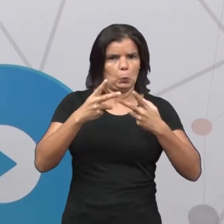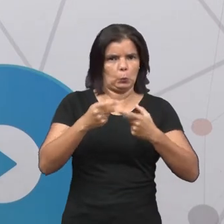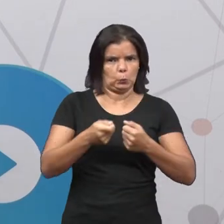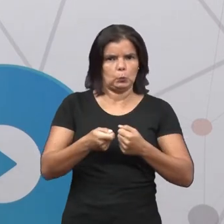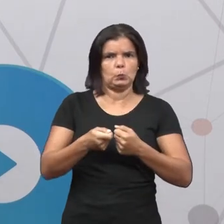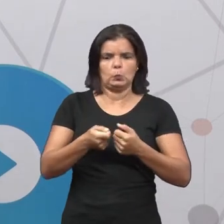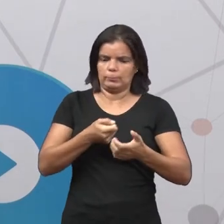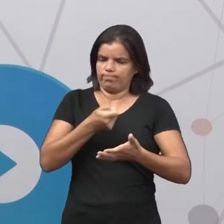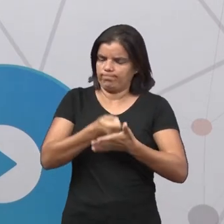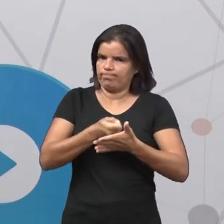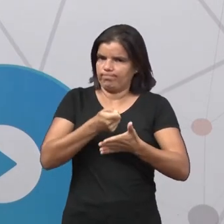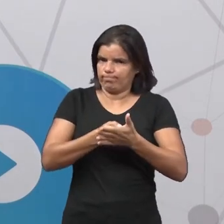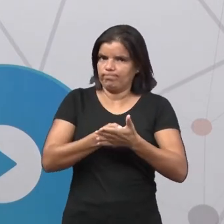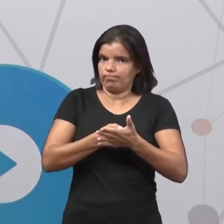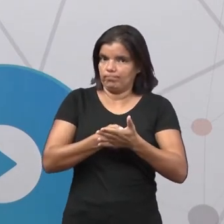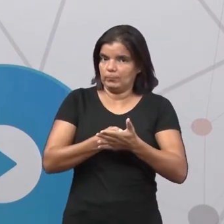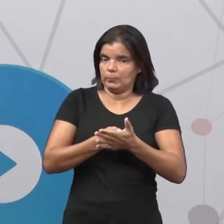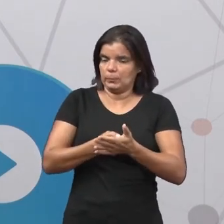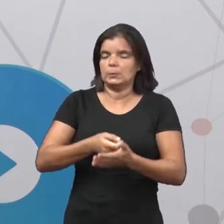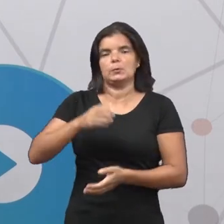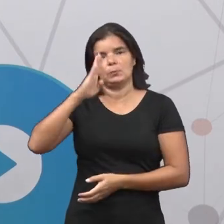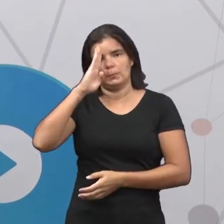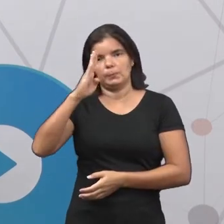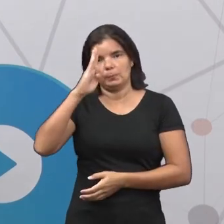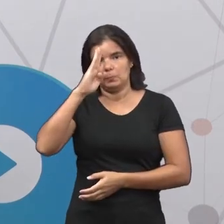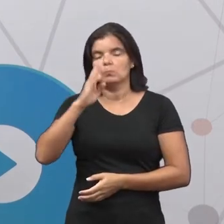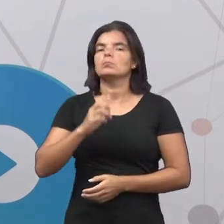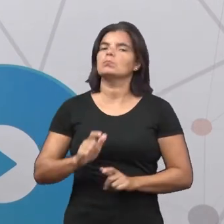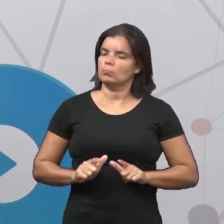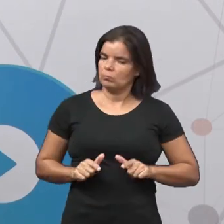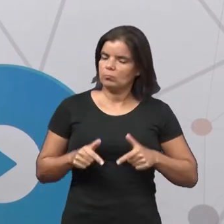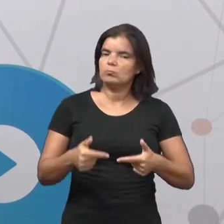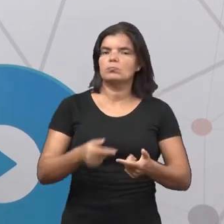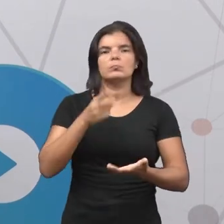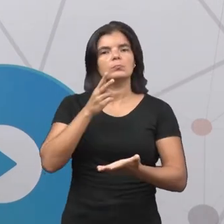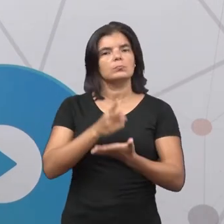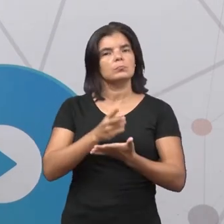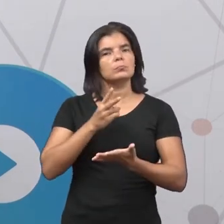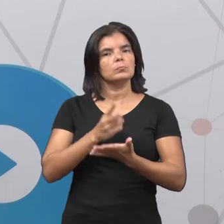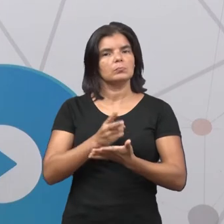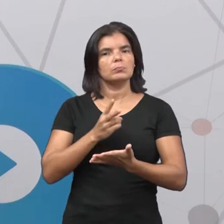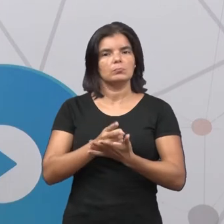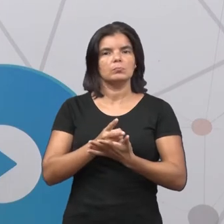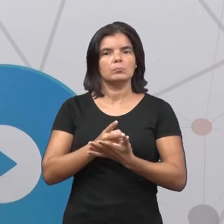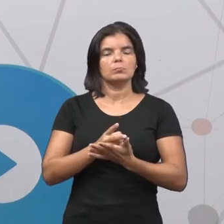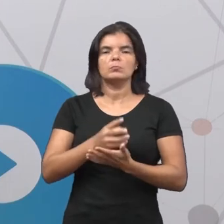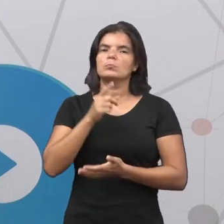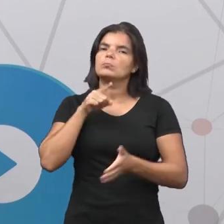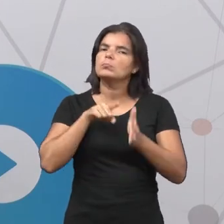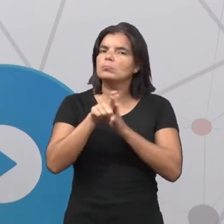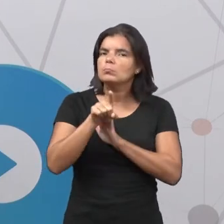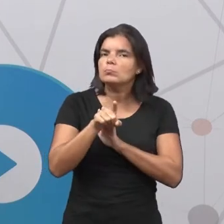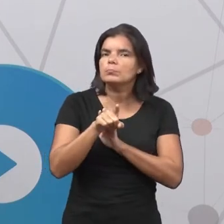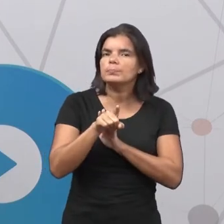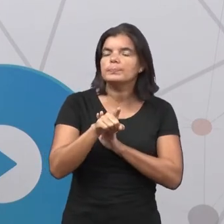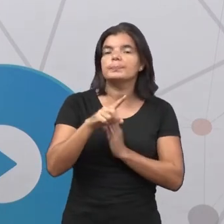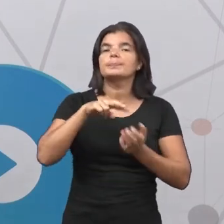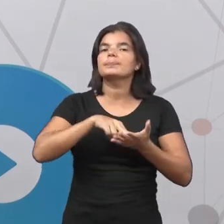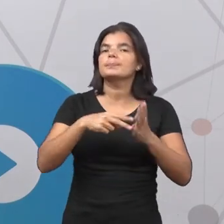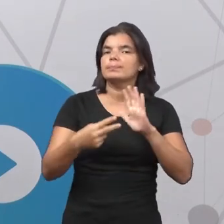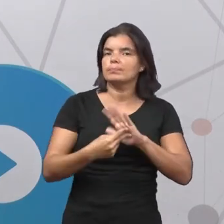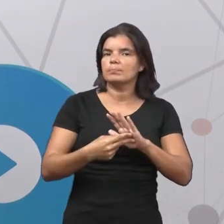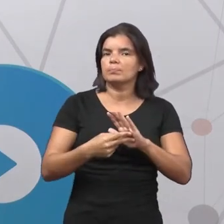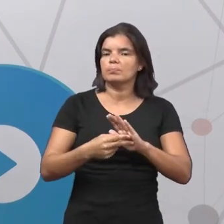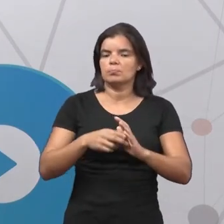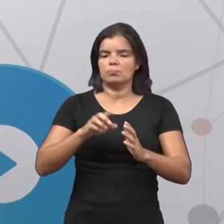repressão do período da ditadura militar, estava ali, sempre de uma maneira questionadora, no sentido de